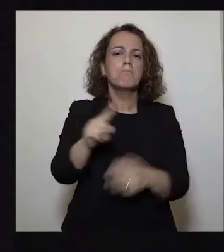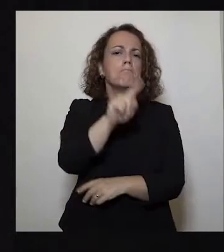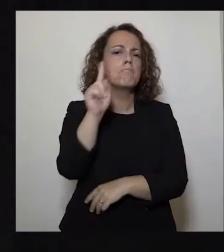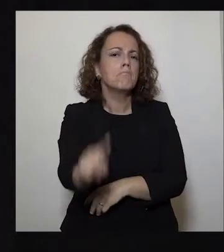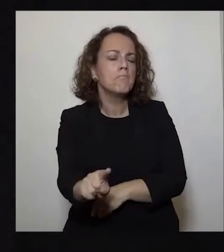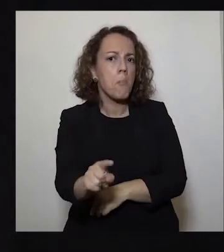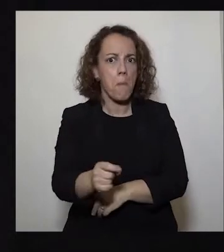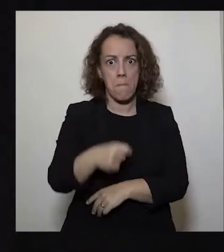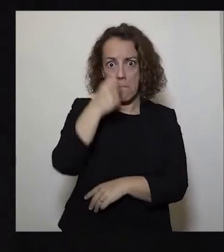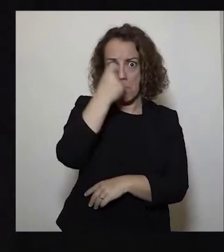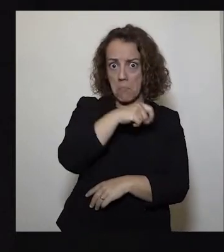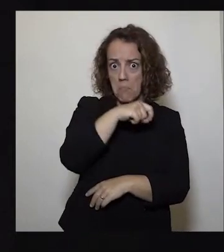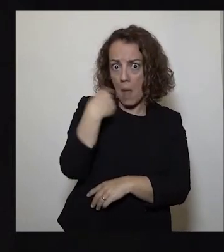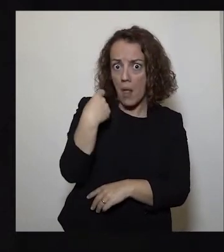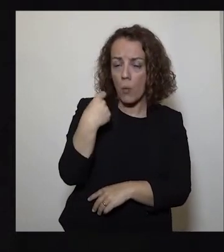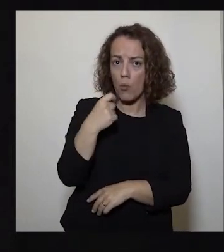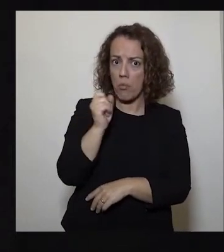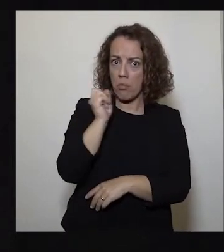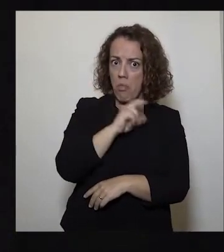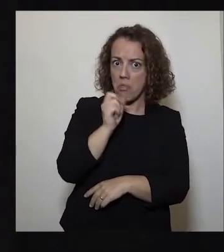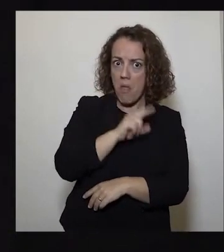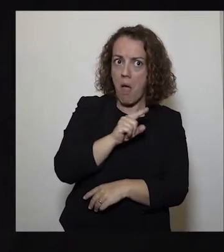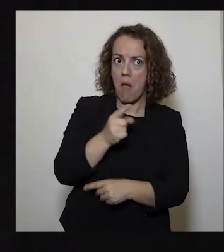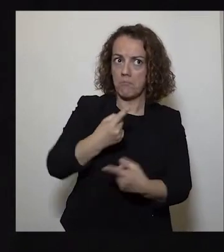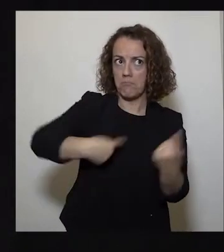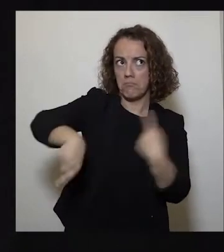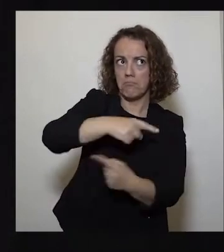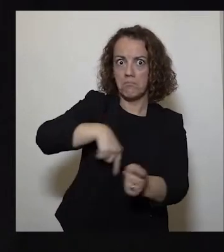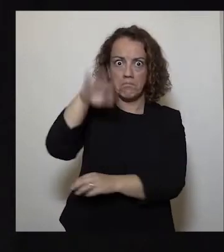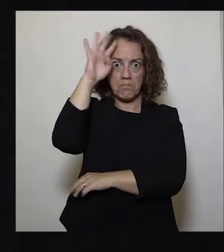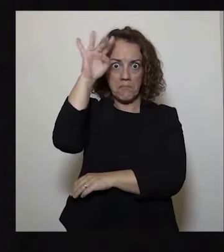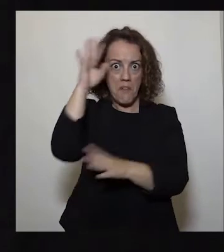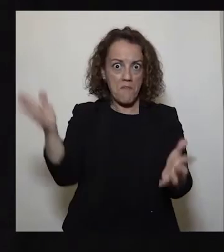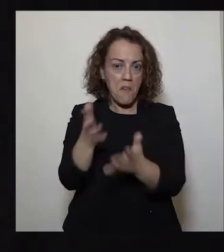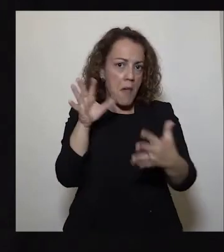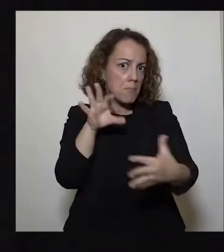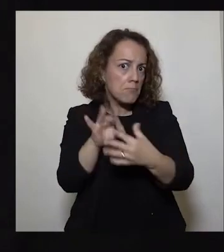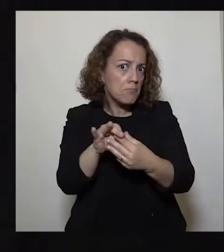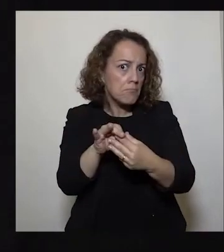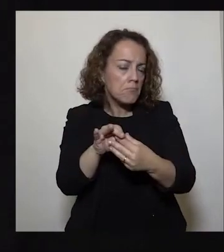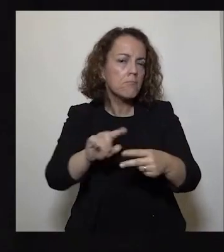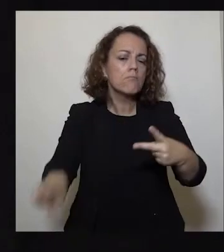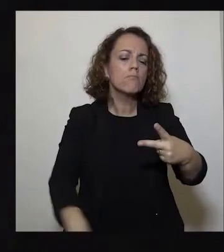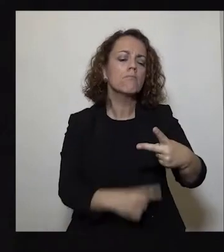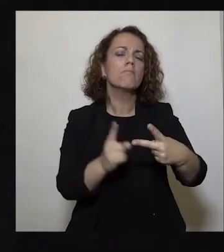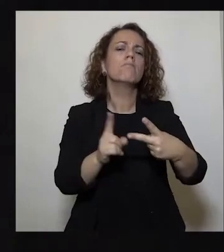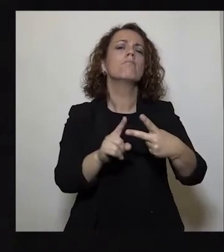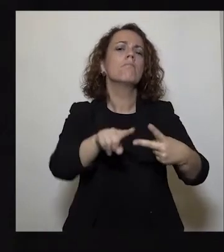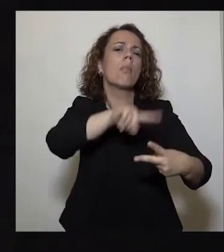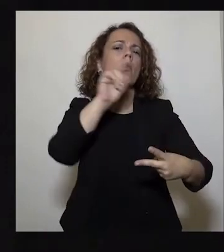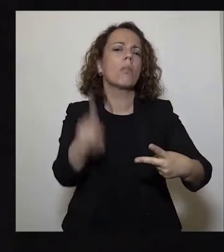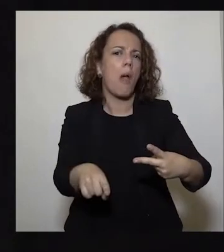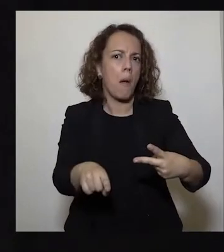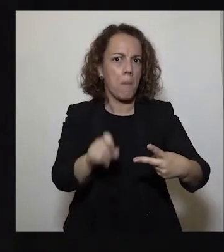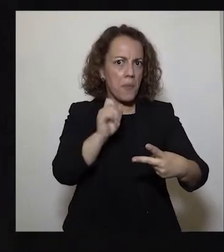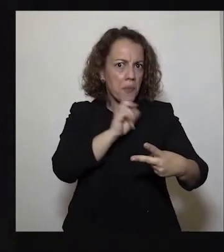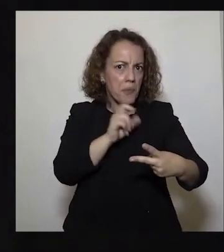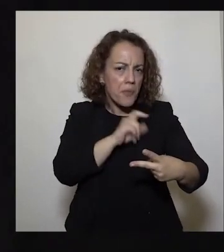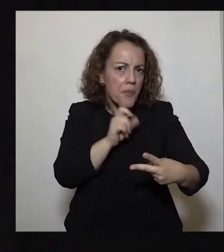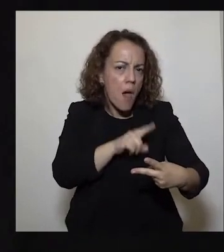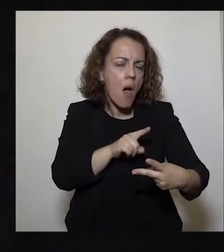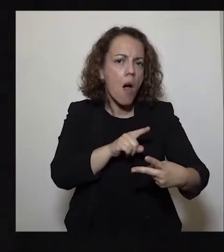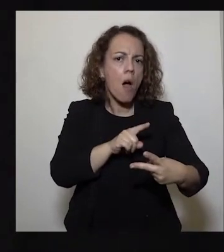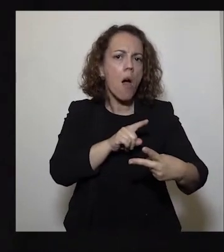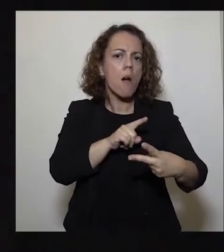que maio poderá corresponder às expectativas suscitadas? E a segunda, será possível suportar,